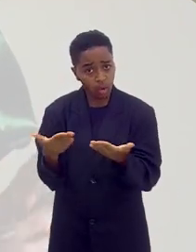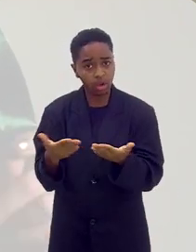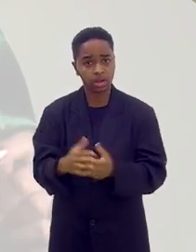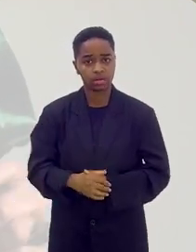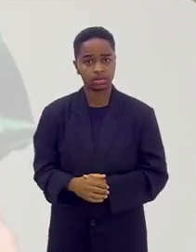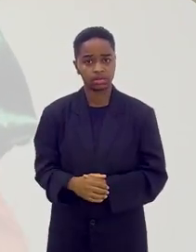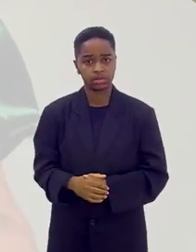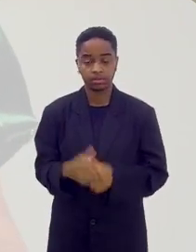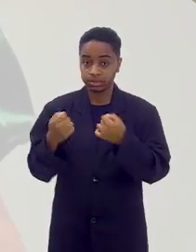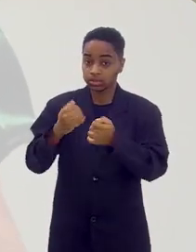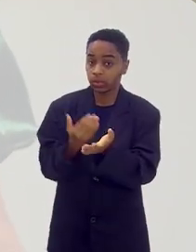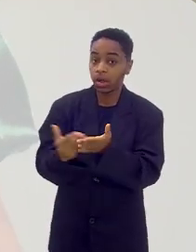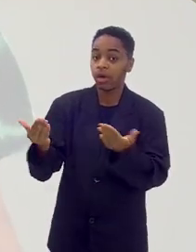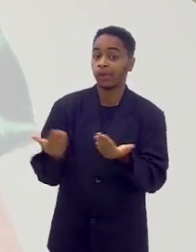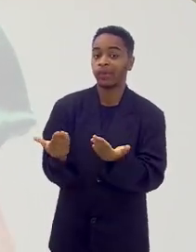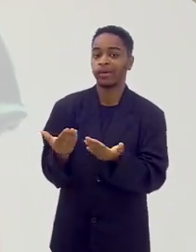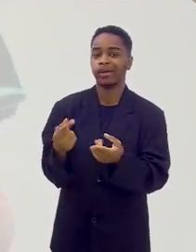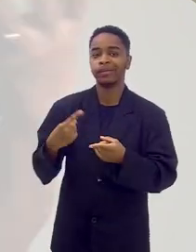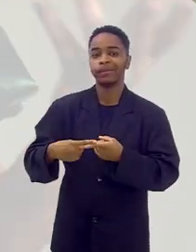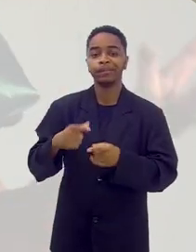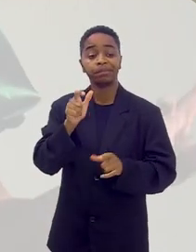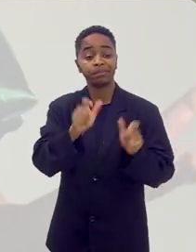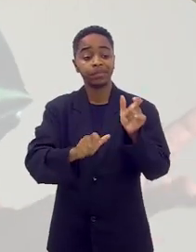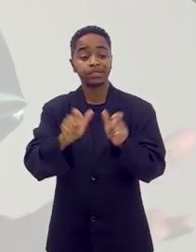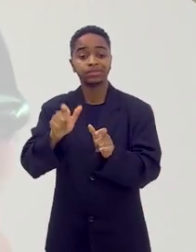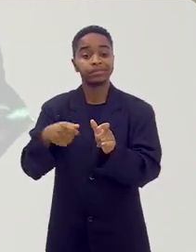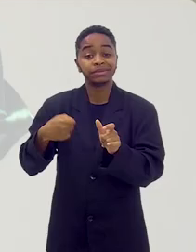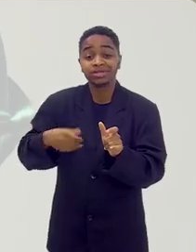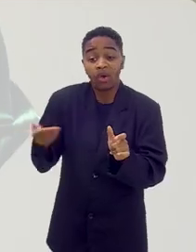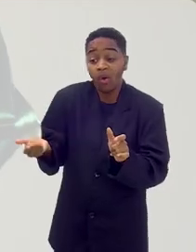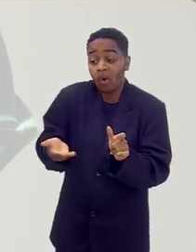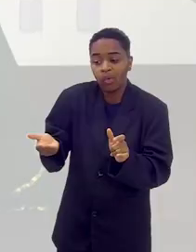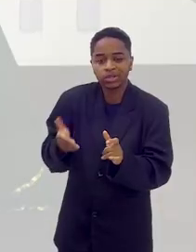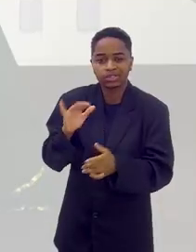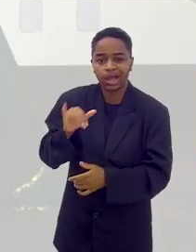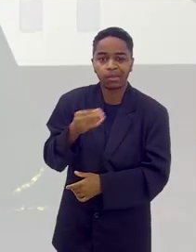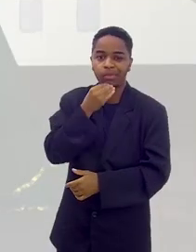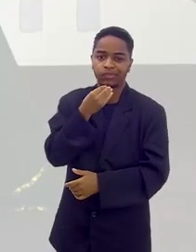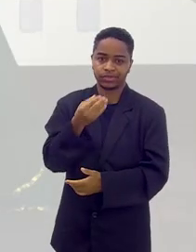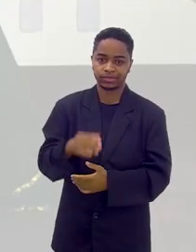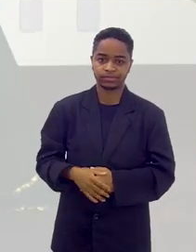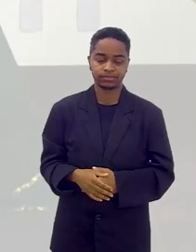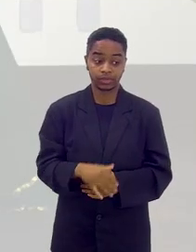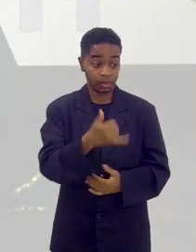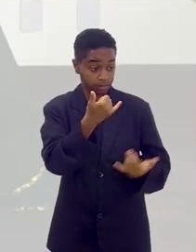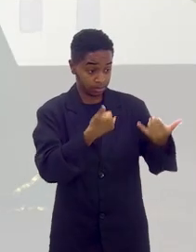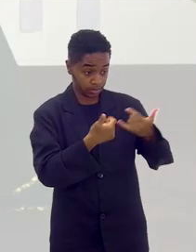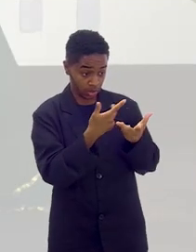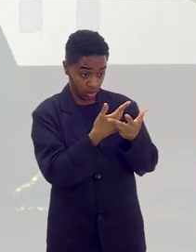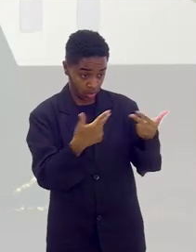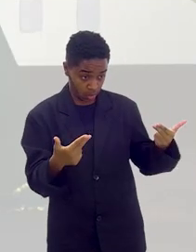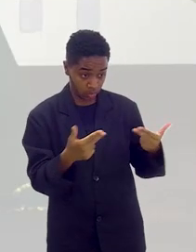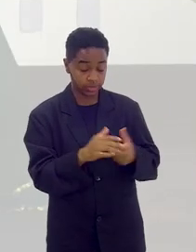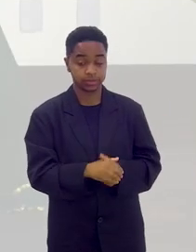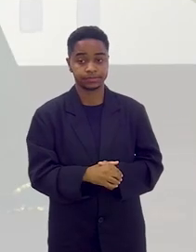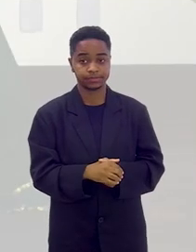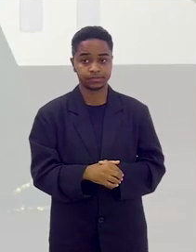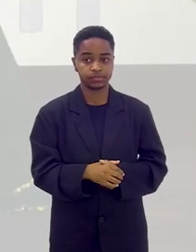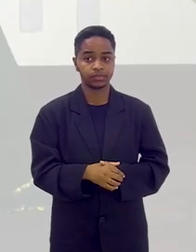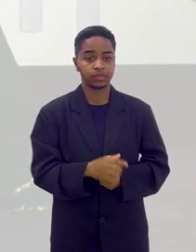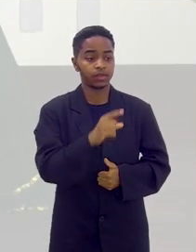agora, vamos dançar. A pessoa, é para hoje. Então... Me diz uma coisa, Déb,